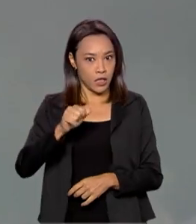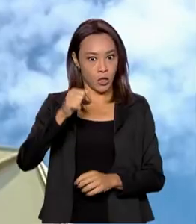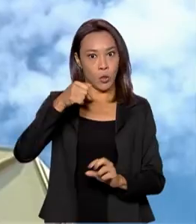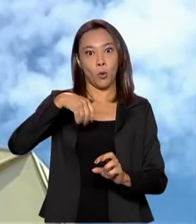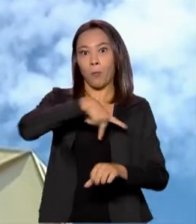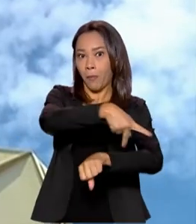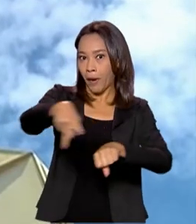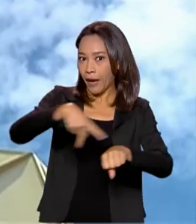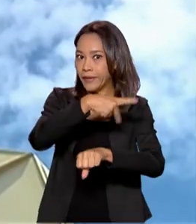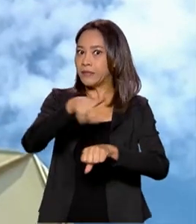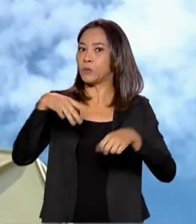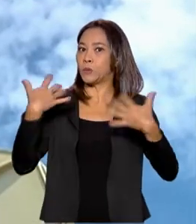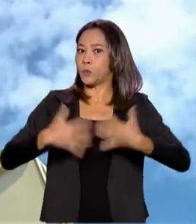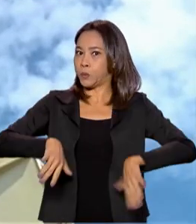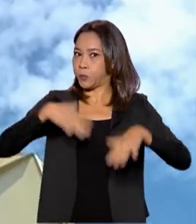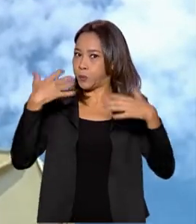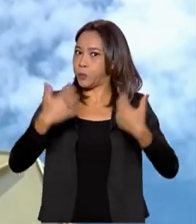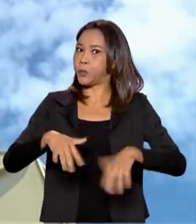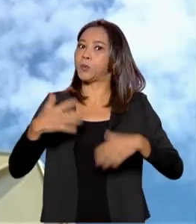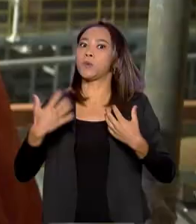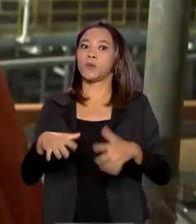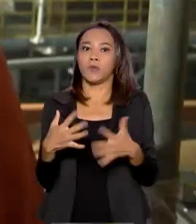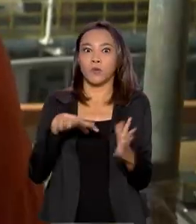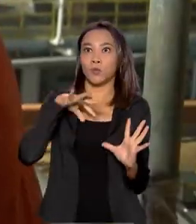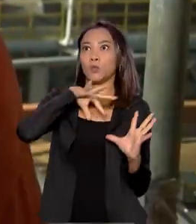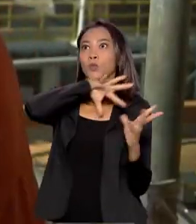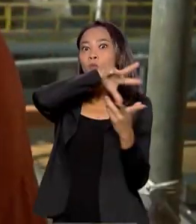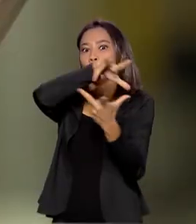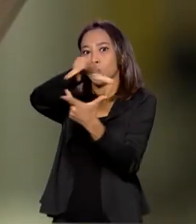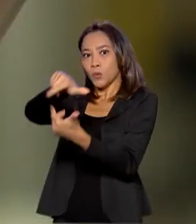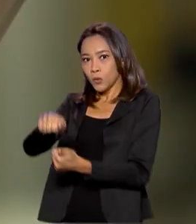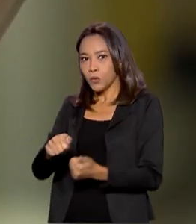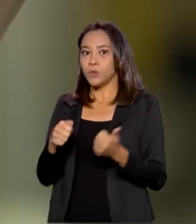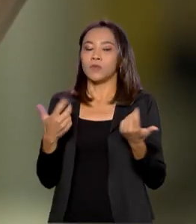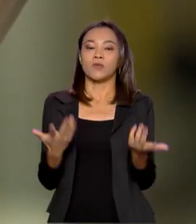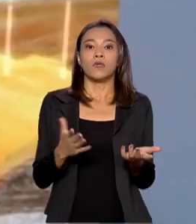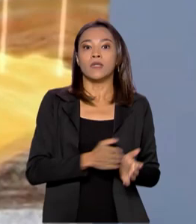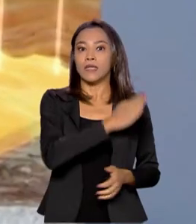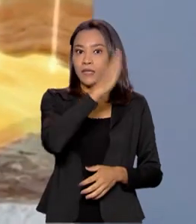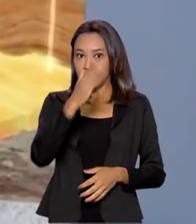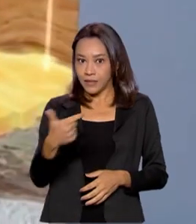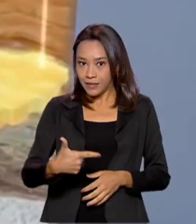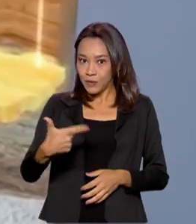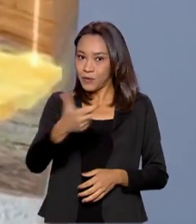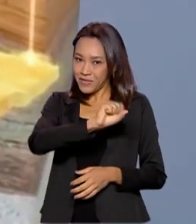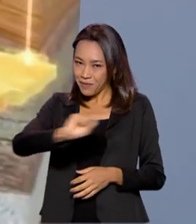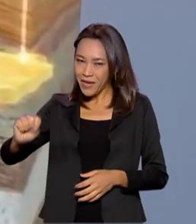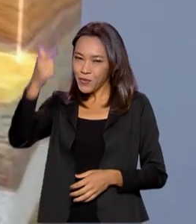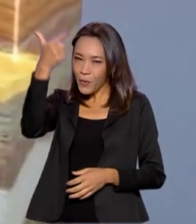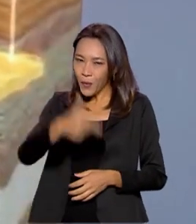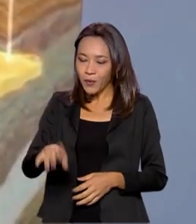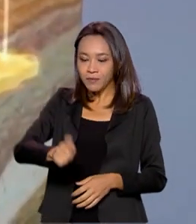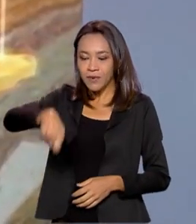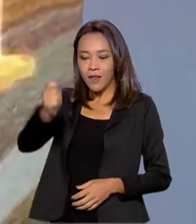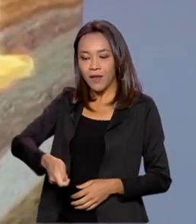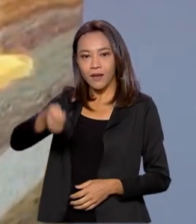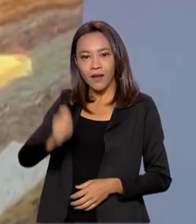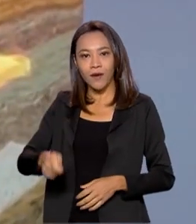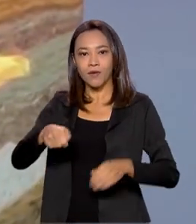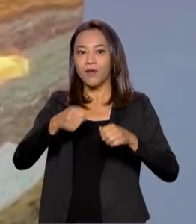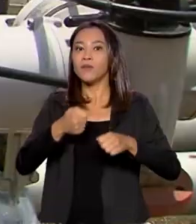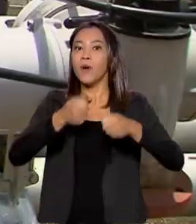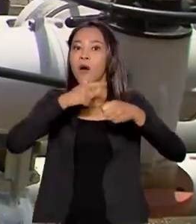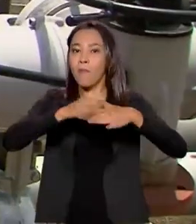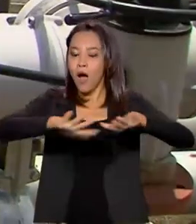país entre os maiores produtores do mundo. E neste segundo semestre ocorre mais um leilão do pré-sal com a expectativa de